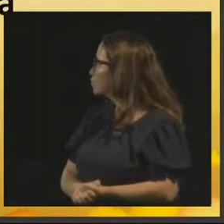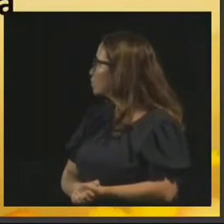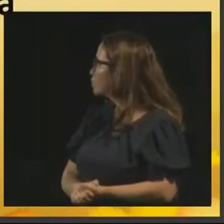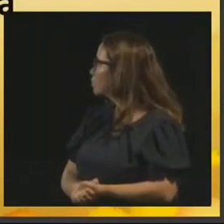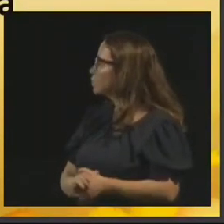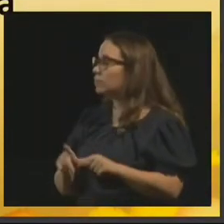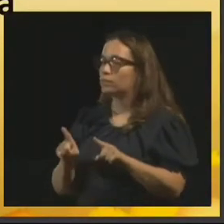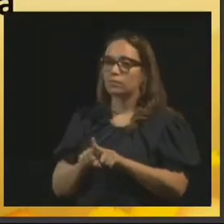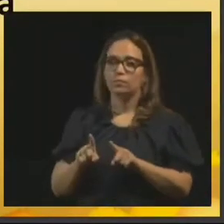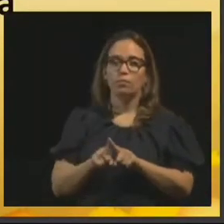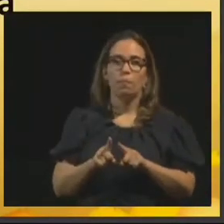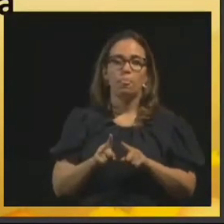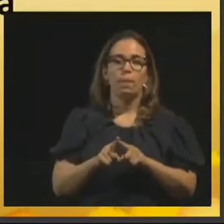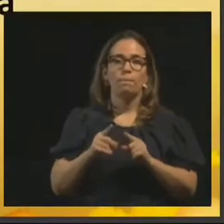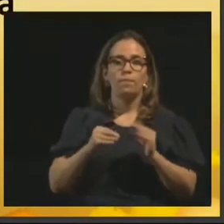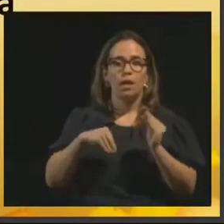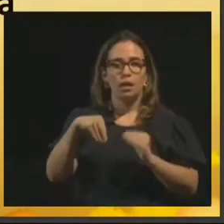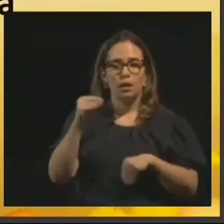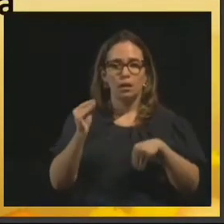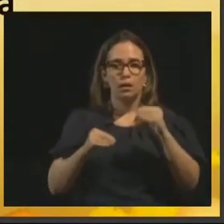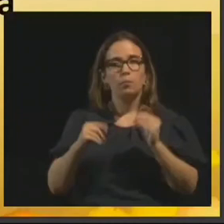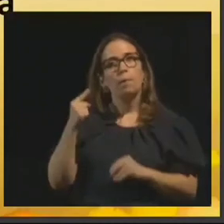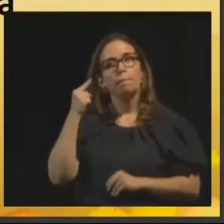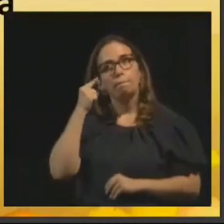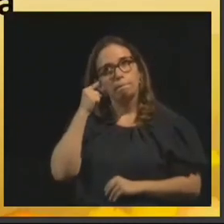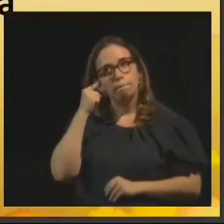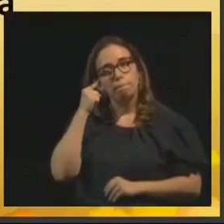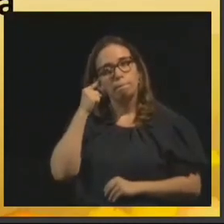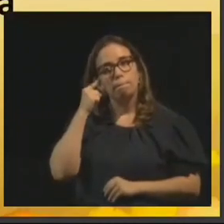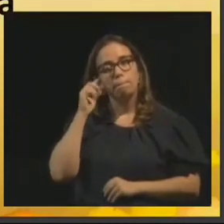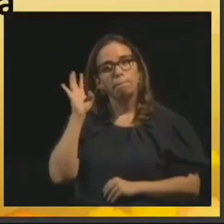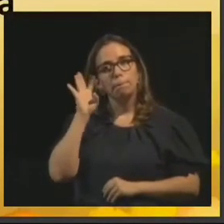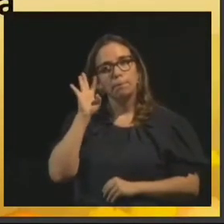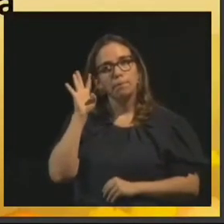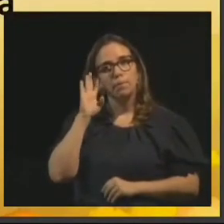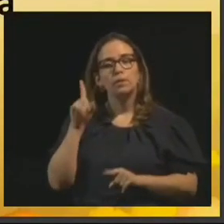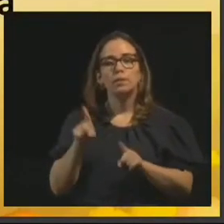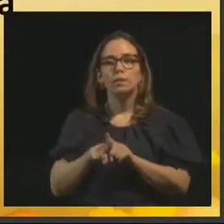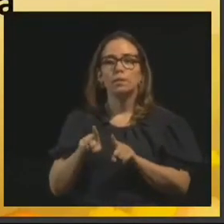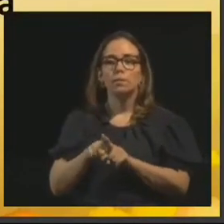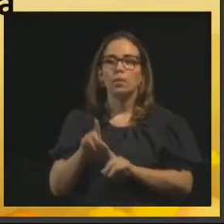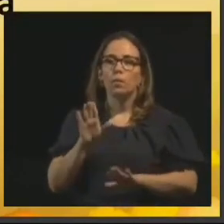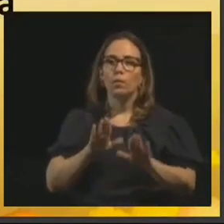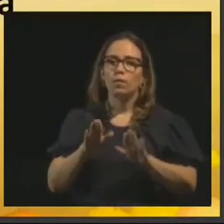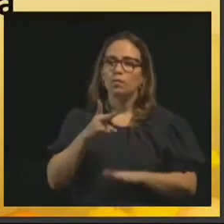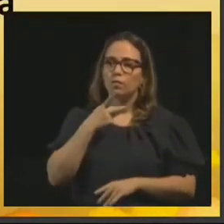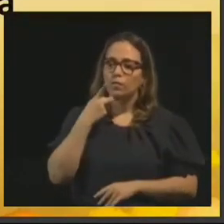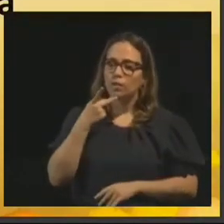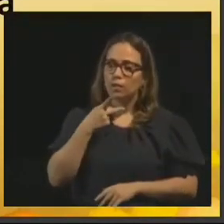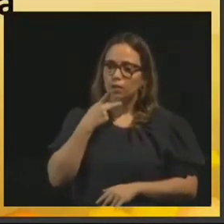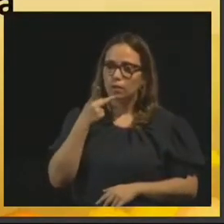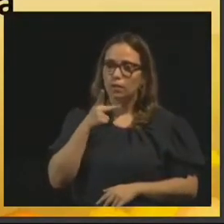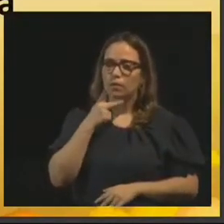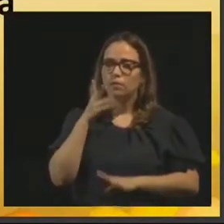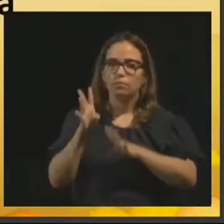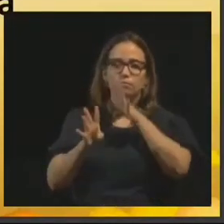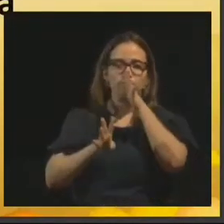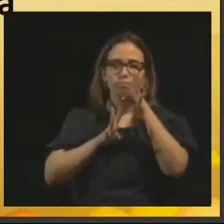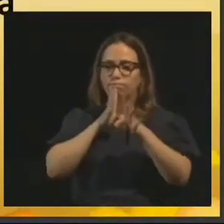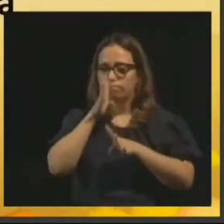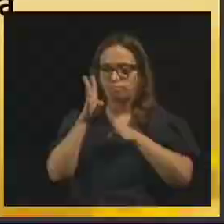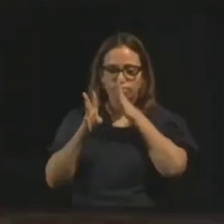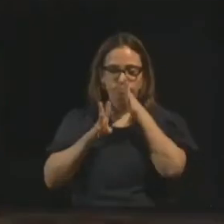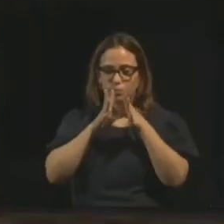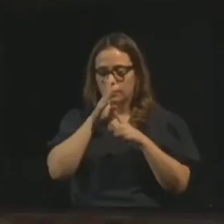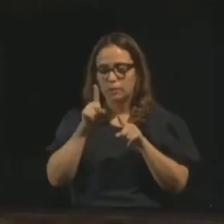O equilíbrio, então, disciplina no pensar, mas também no falar, como temos sido maledizentes, não E quando